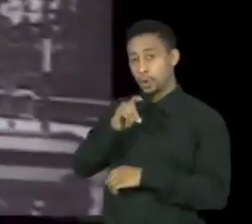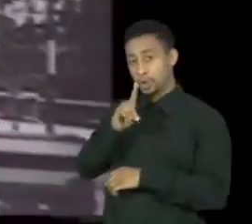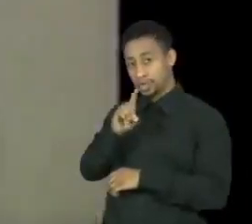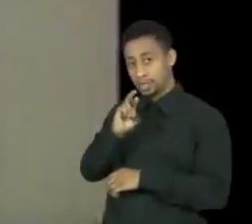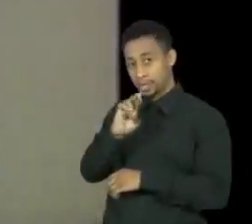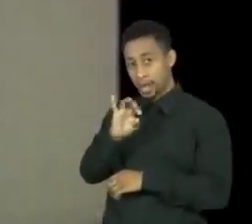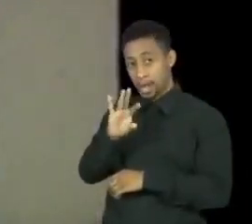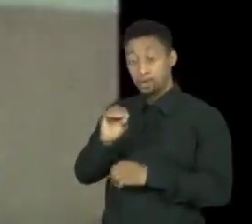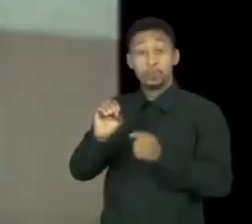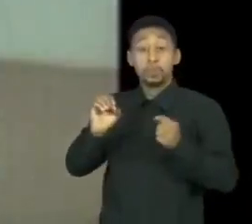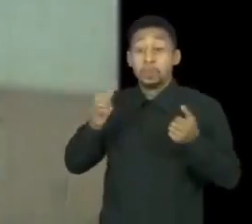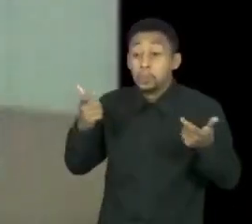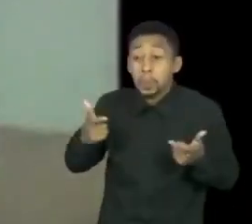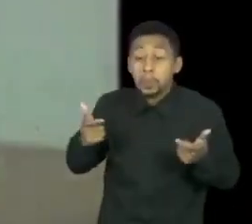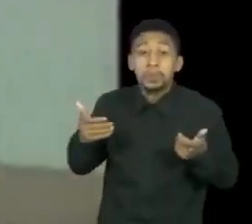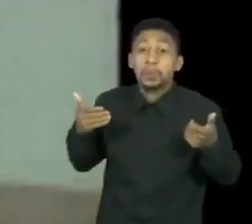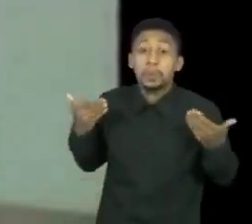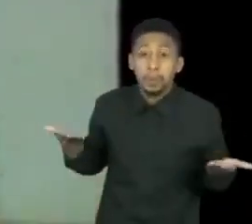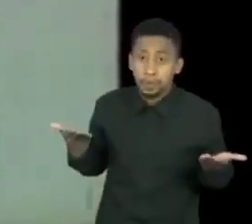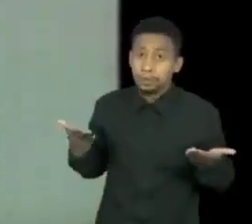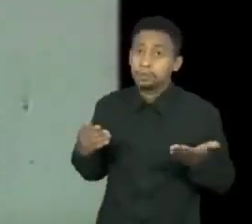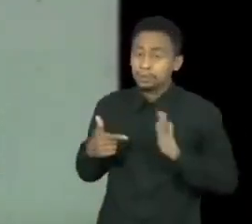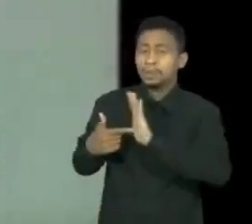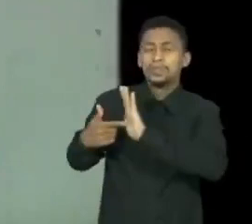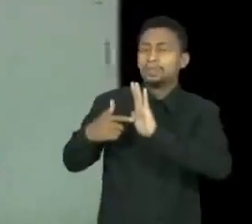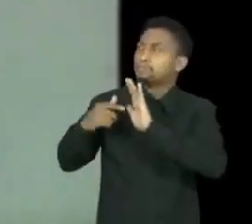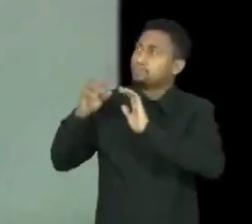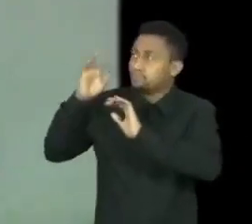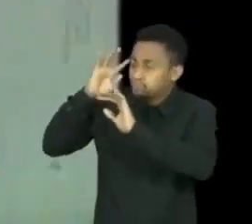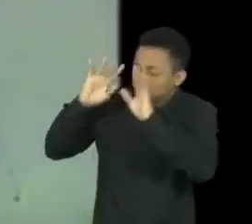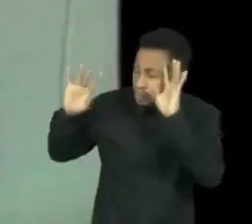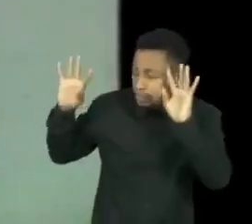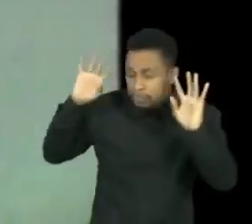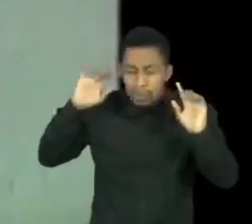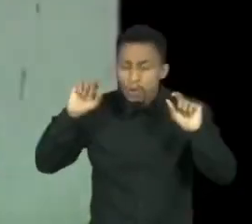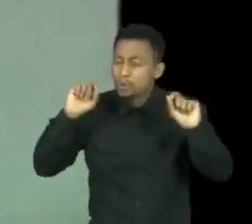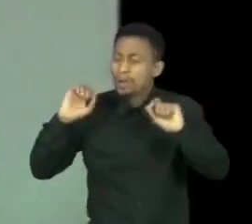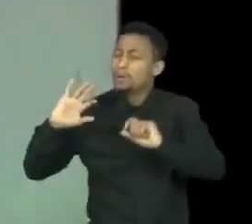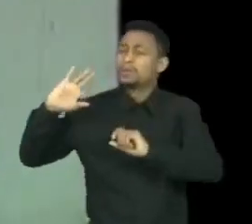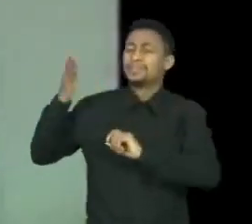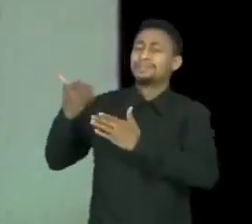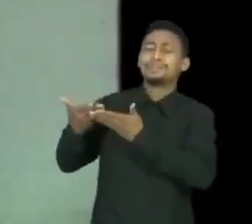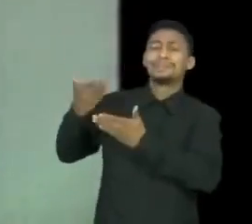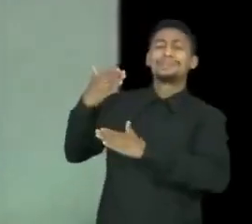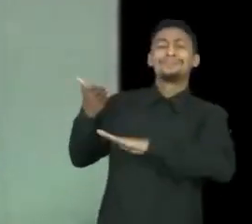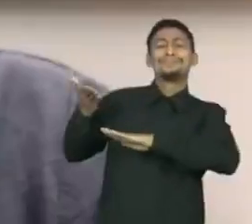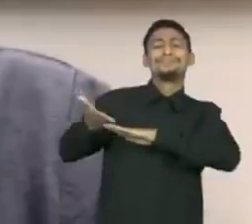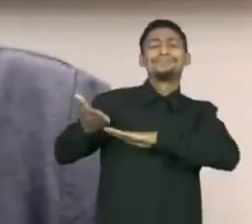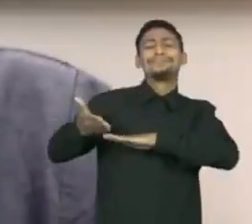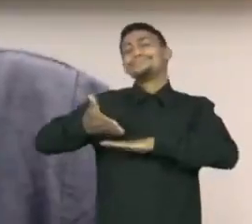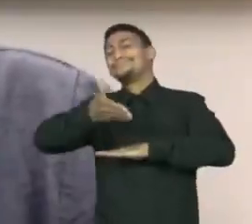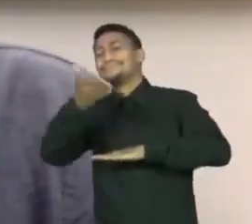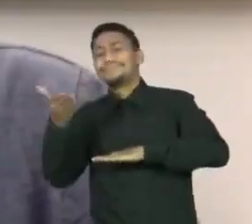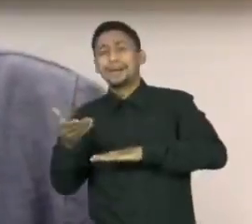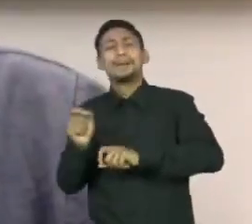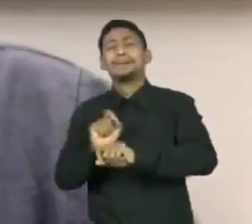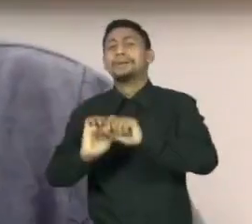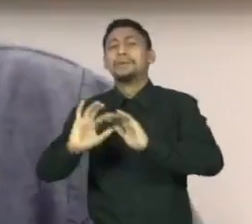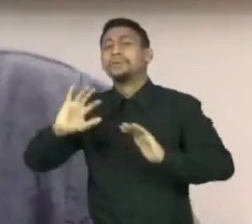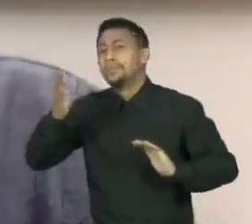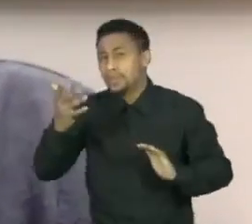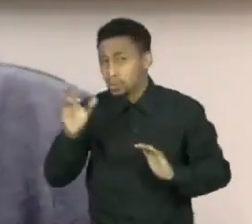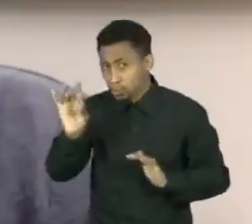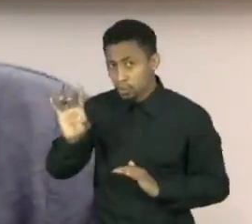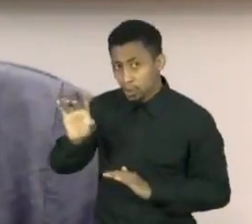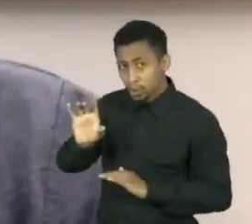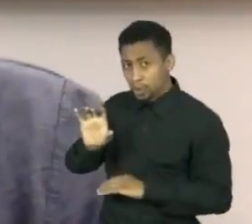contribuir para a reflexão sobre o que de fato foi o modernismo. Aonde ele aconteceu? Será que ele aconteceu só em